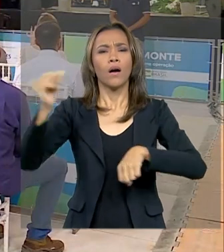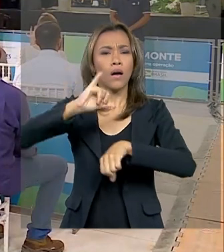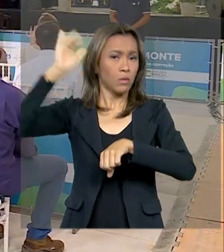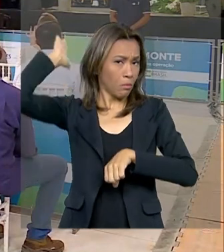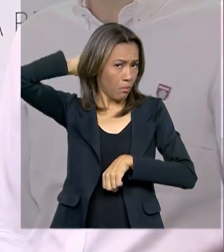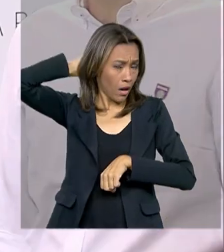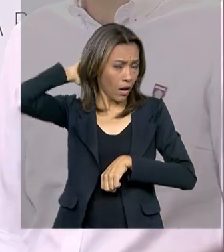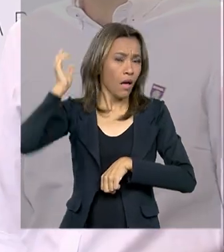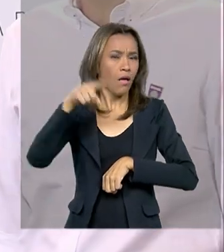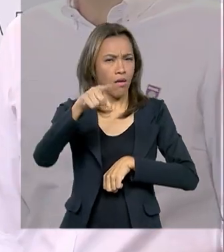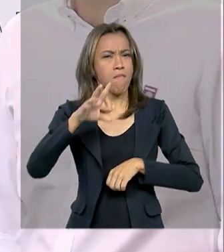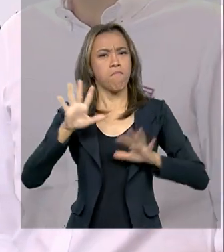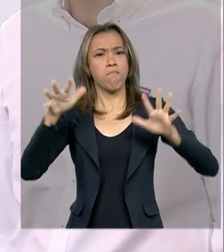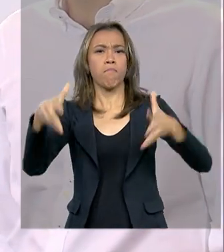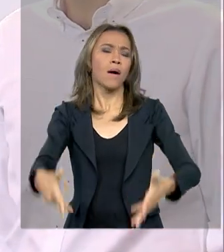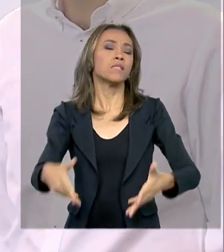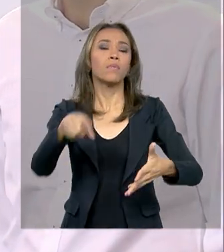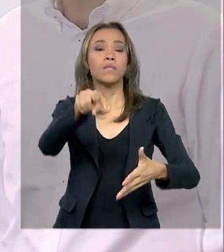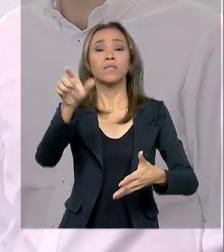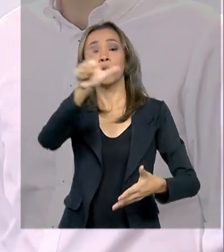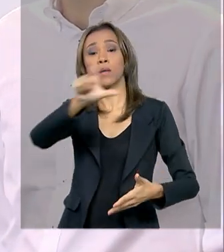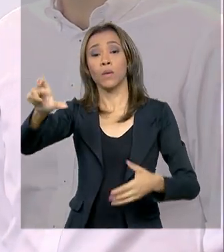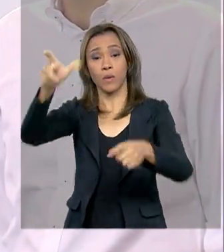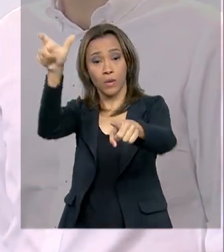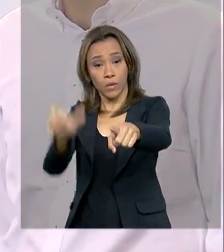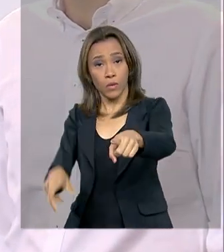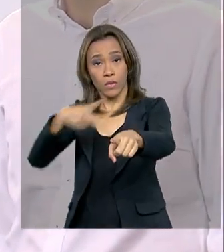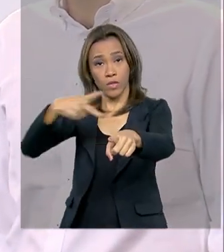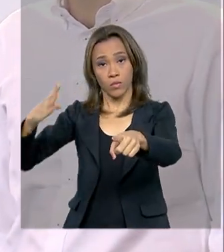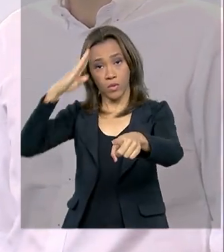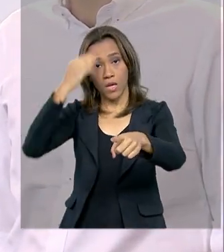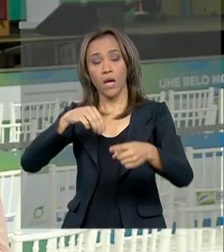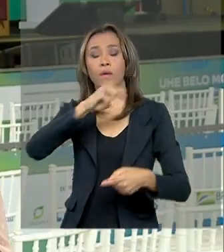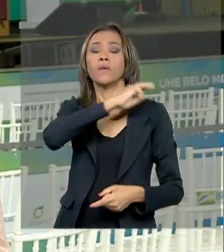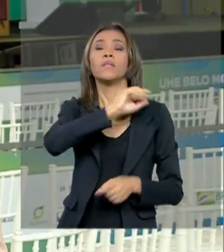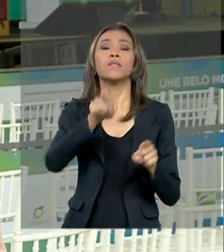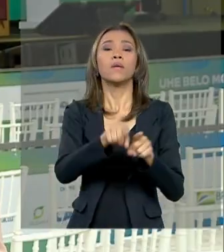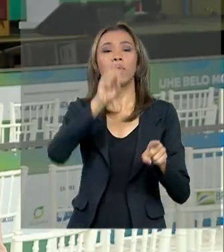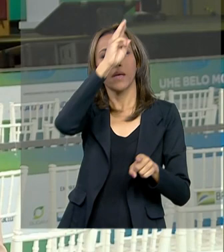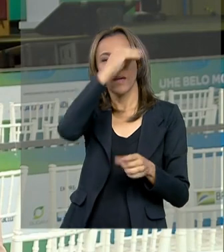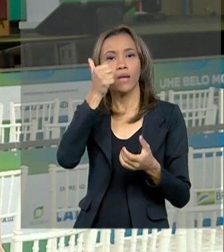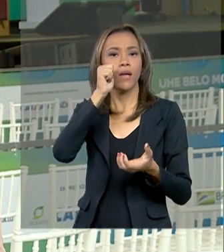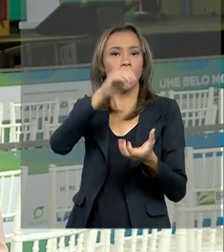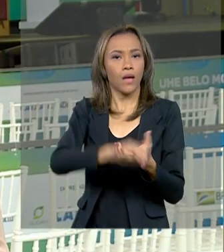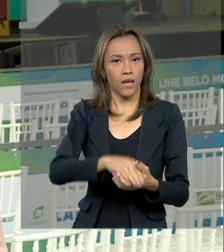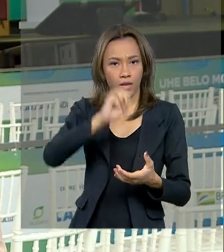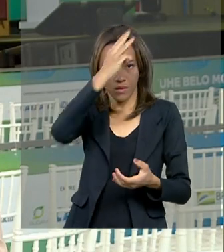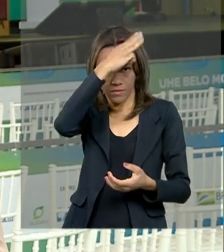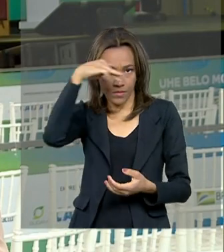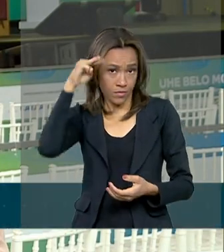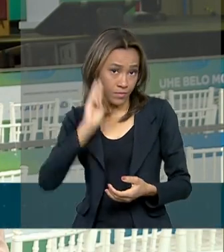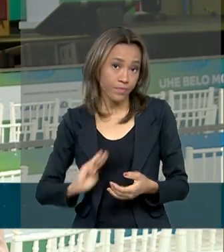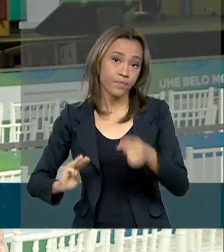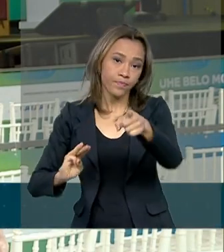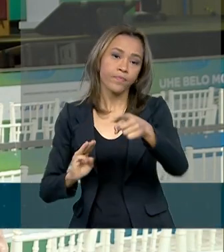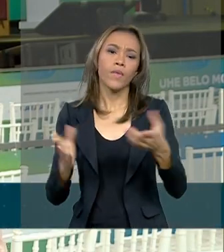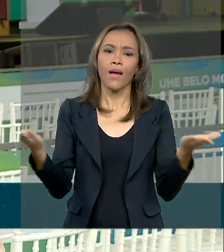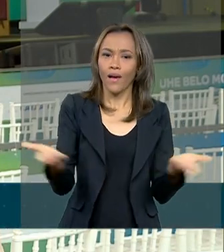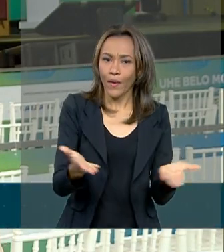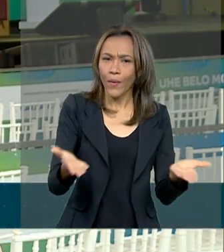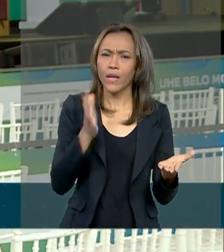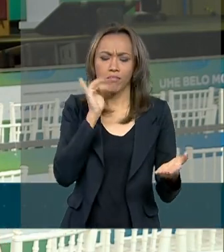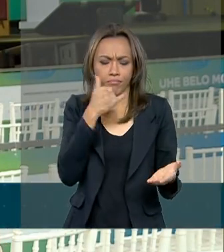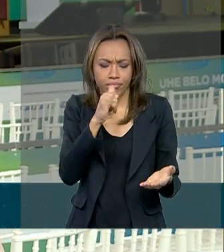presidente Jair Bolsonaro, a primeira-dama e representantes do governo. Belo Monte pode gerar agora energia